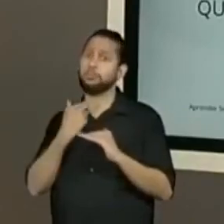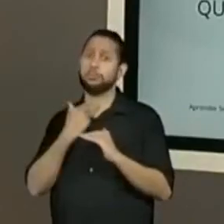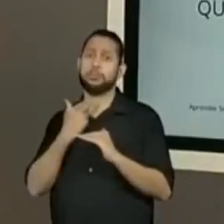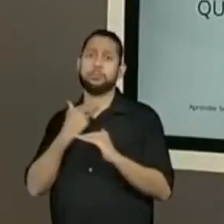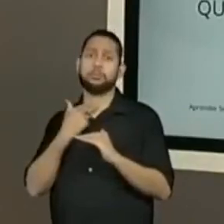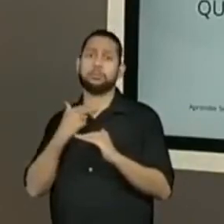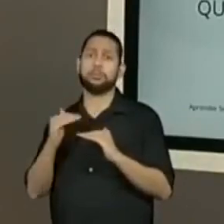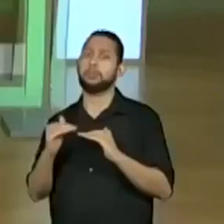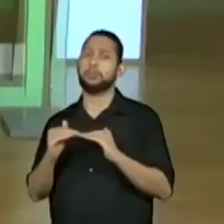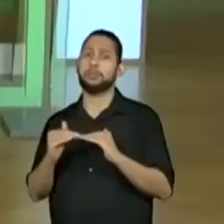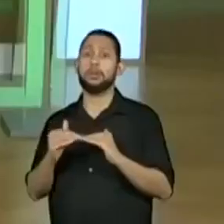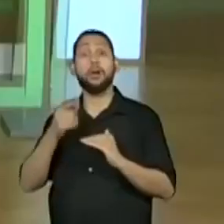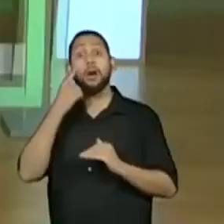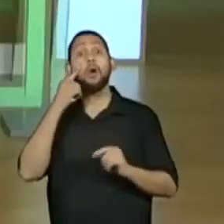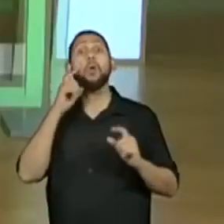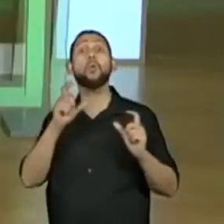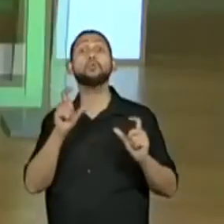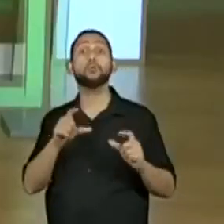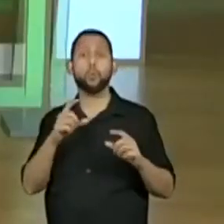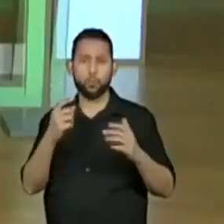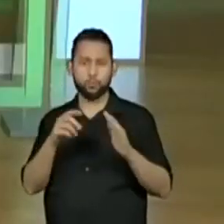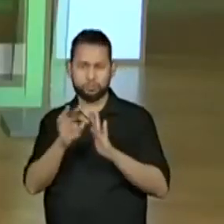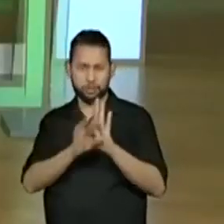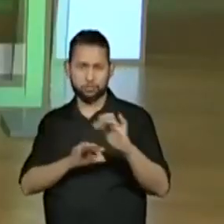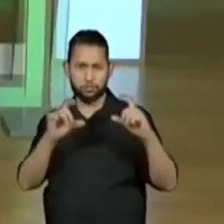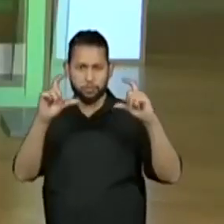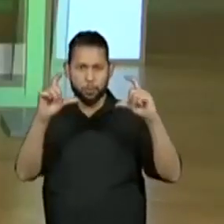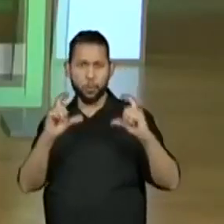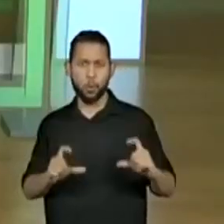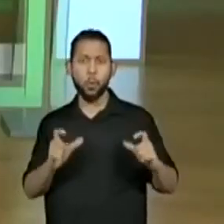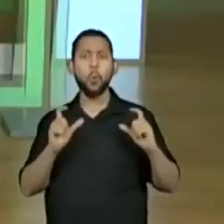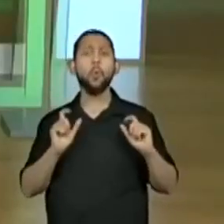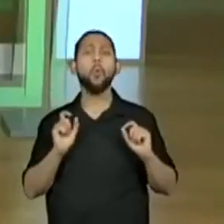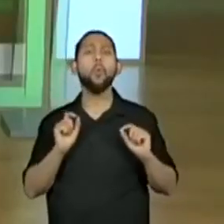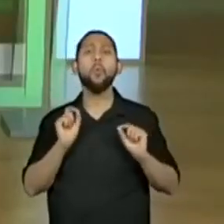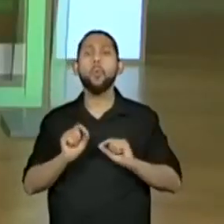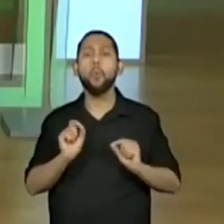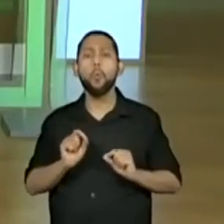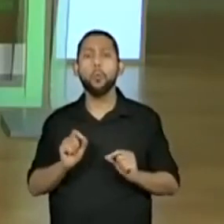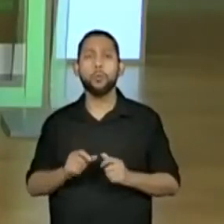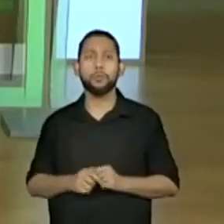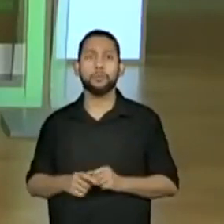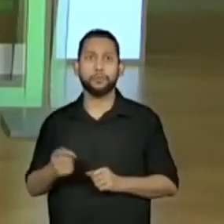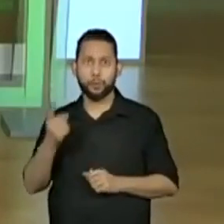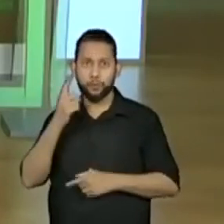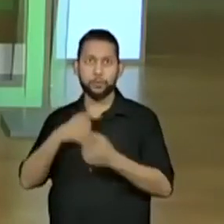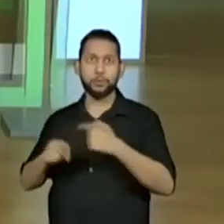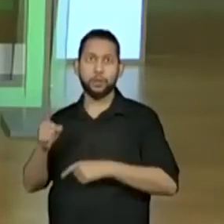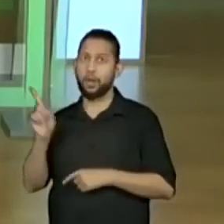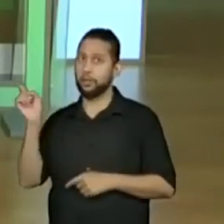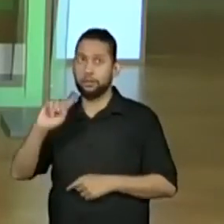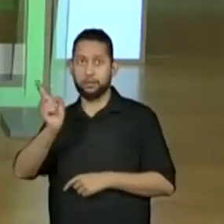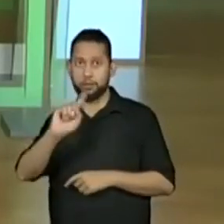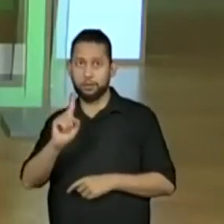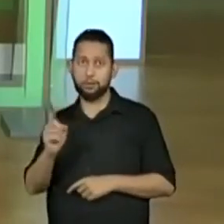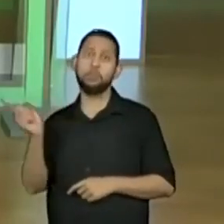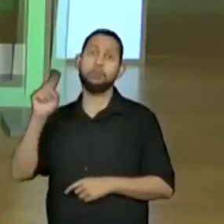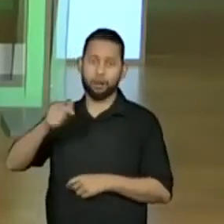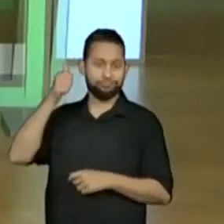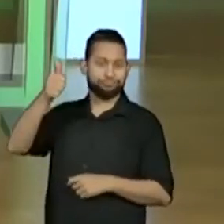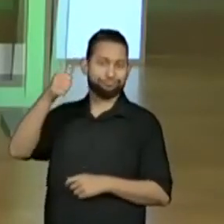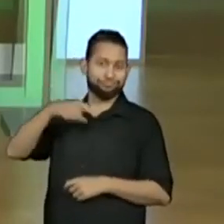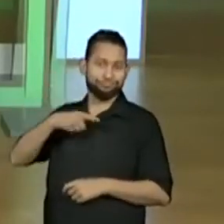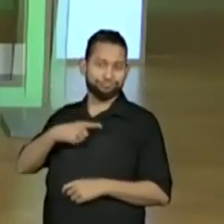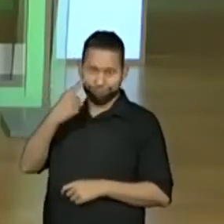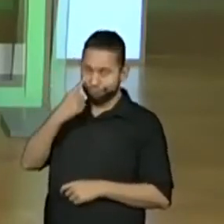parte do meu texto? Na primeira parte do meu texto. Então, eu vou voltar lá. Olha lá. A gente está localizando a informação. Olha